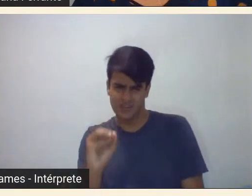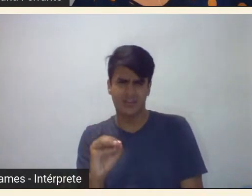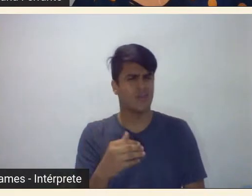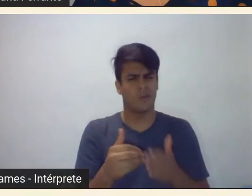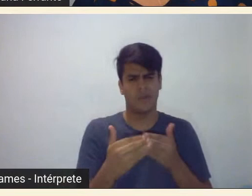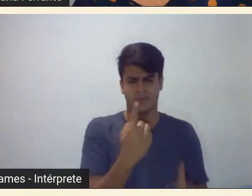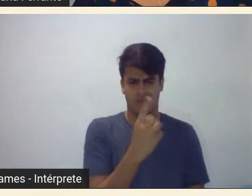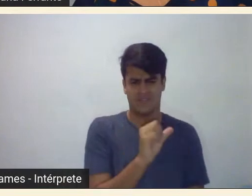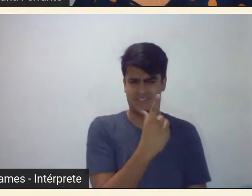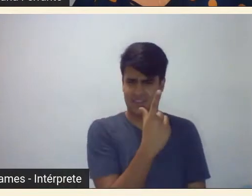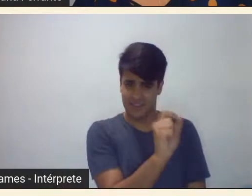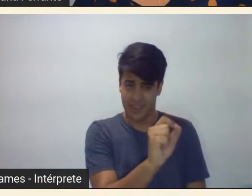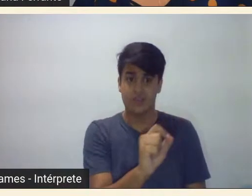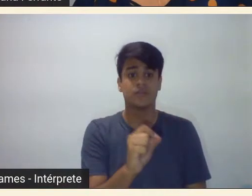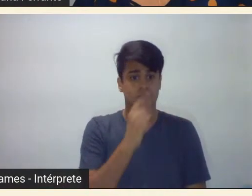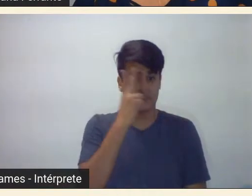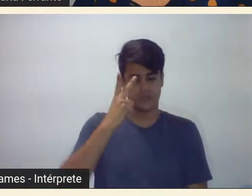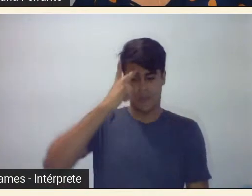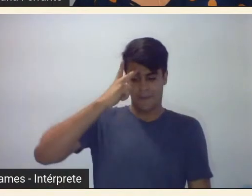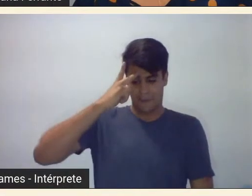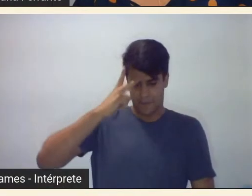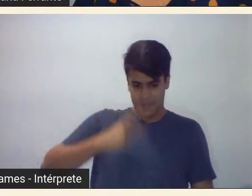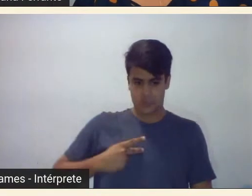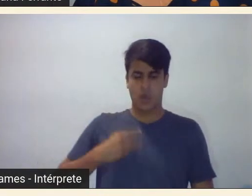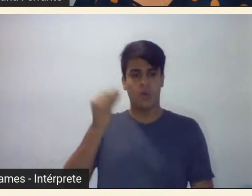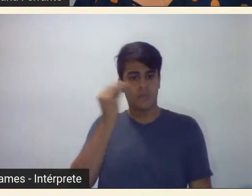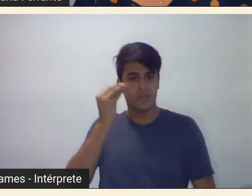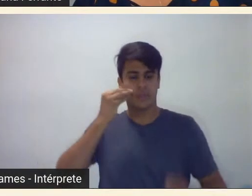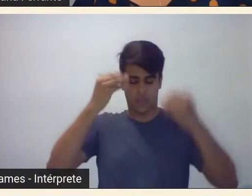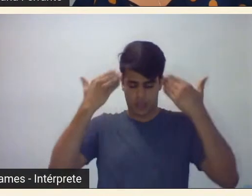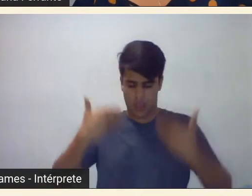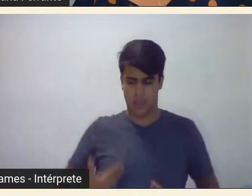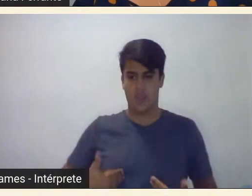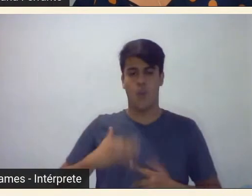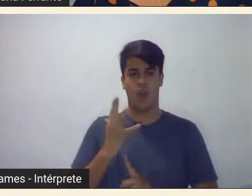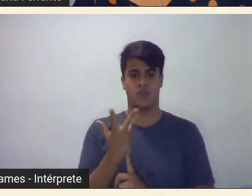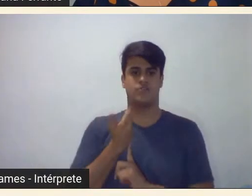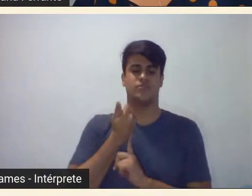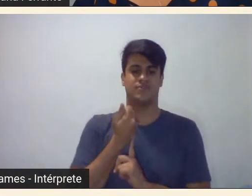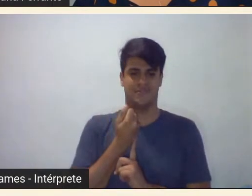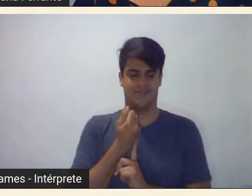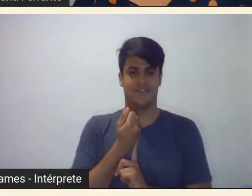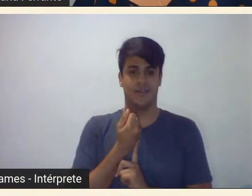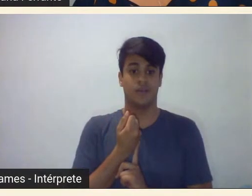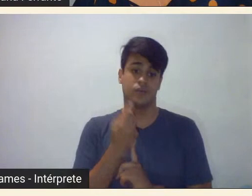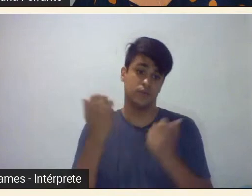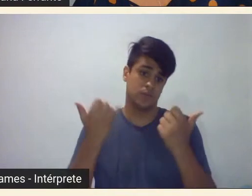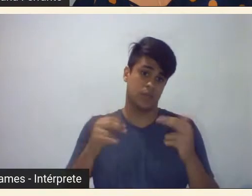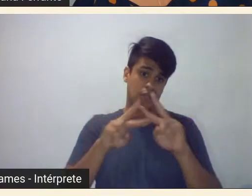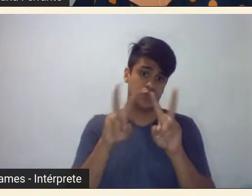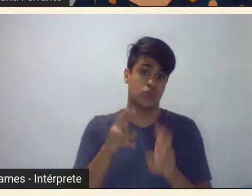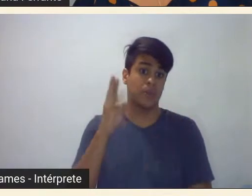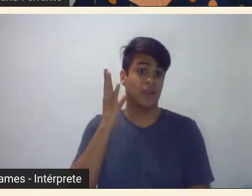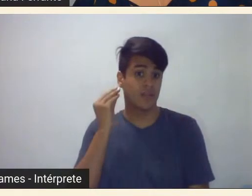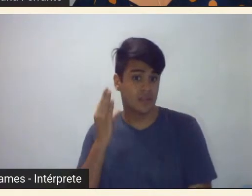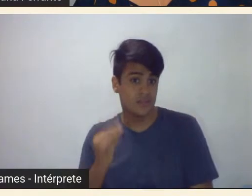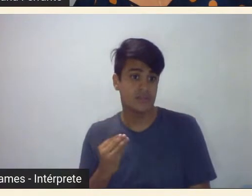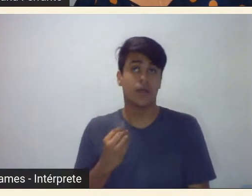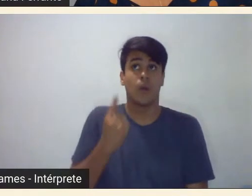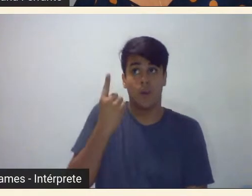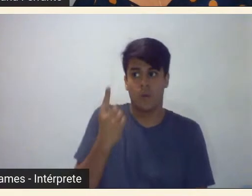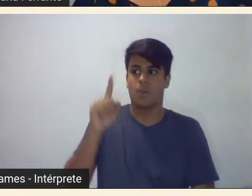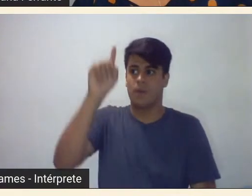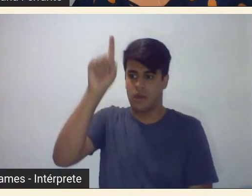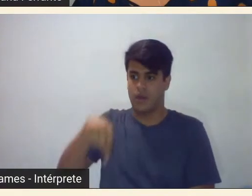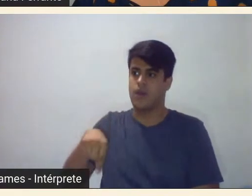na construção da própria autoimagem como artistas eu falei aqui da Tarsila dessa construção de uma mulher elegante